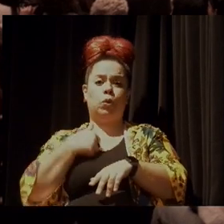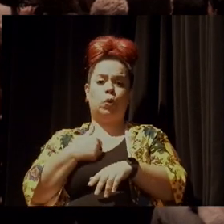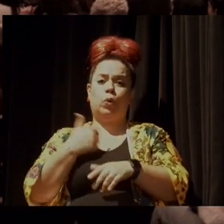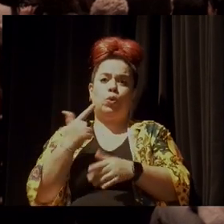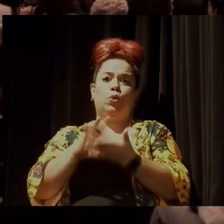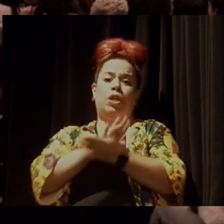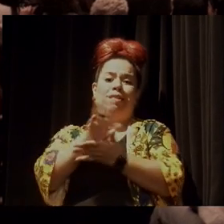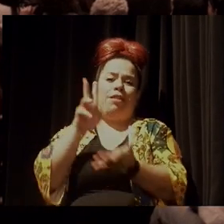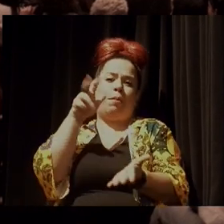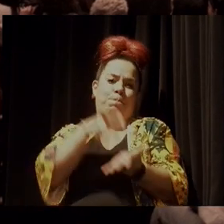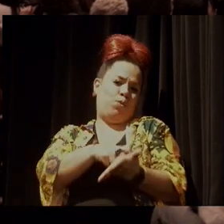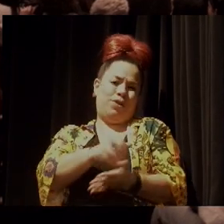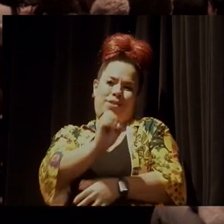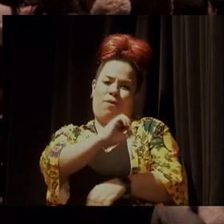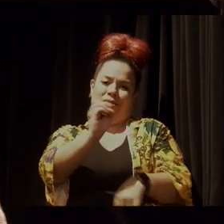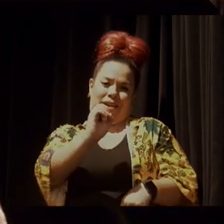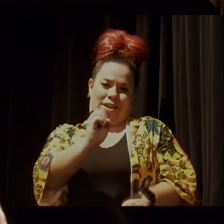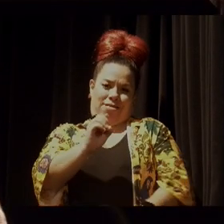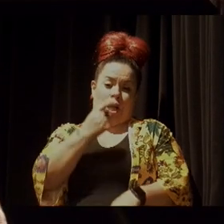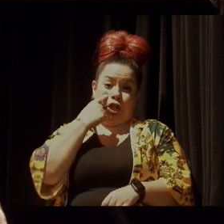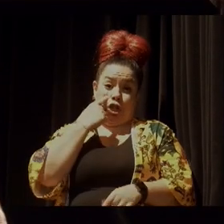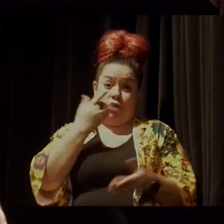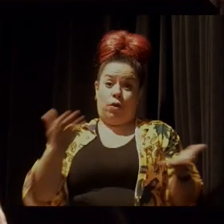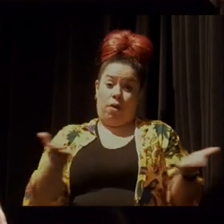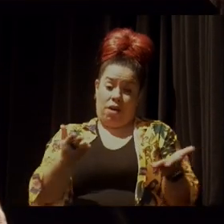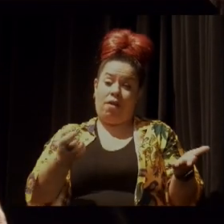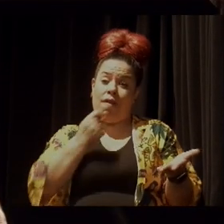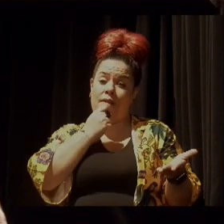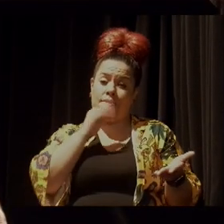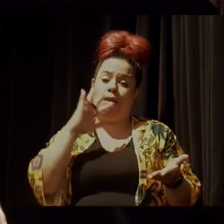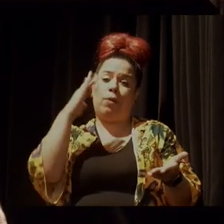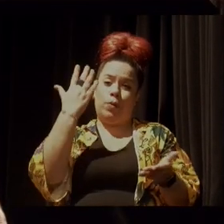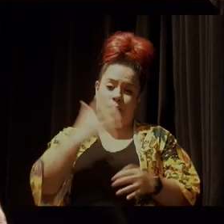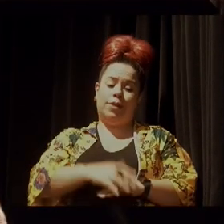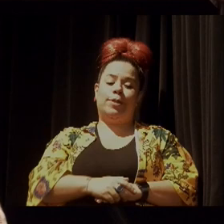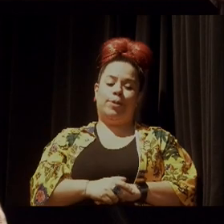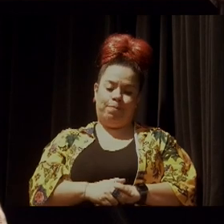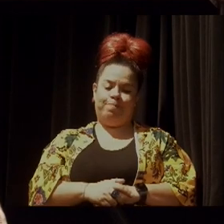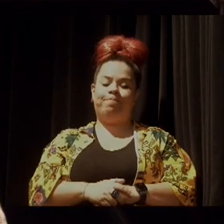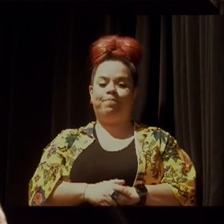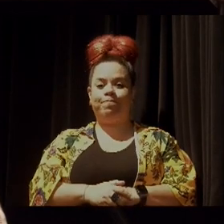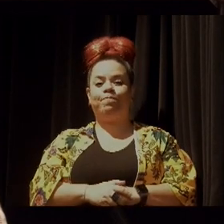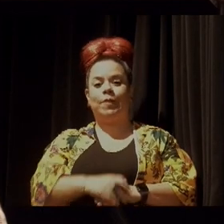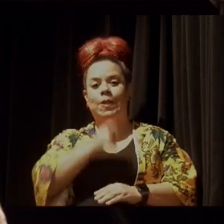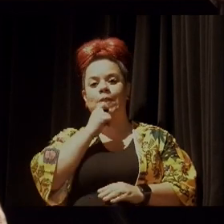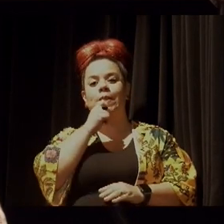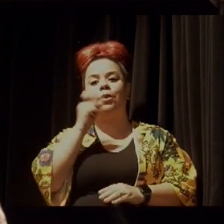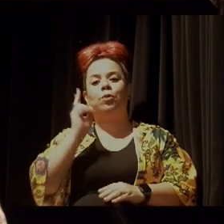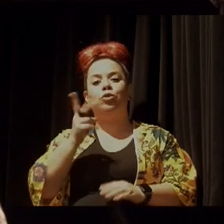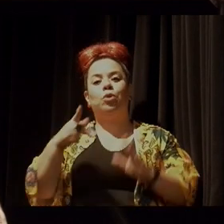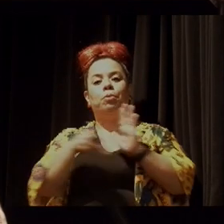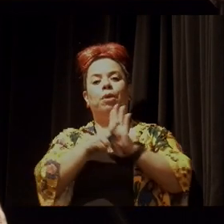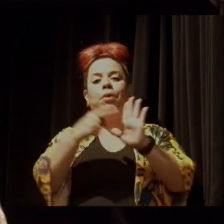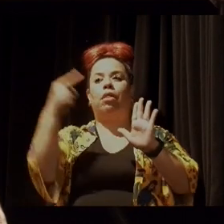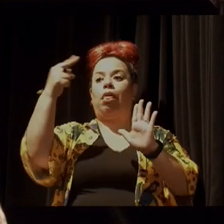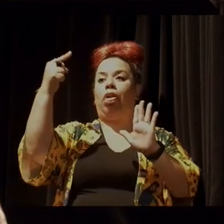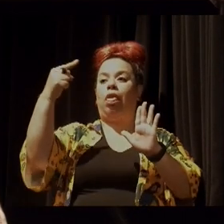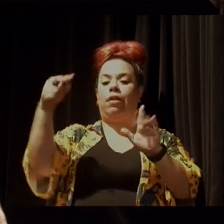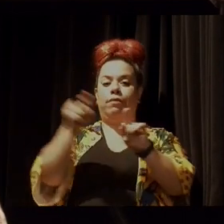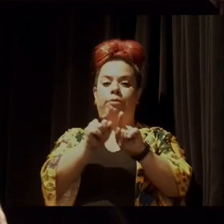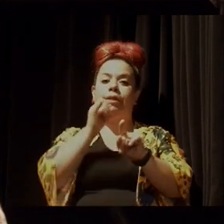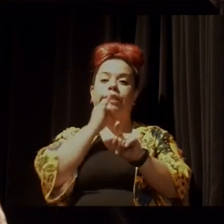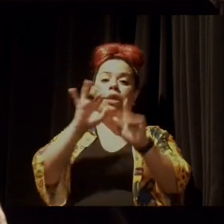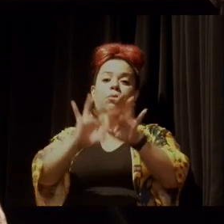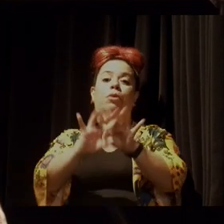tinham punição. Como a gente viu, ainda vê isso. O Brasil ainda tem esse recorde de matar, de permitir